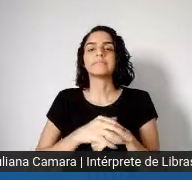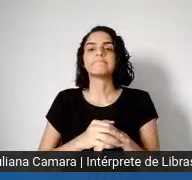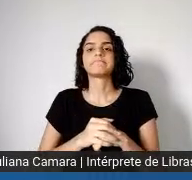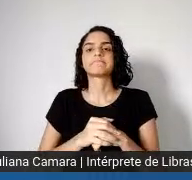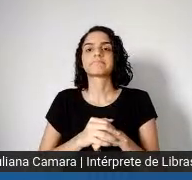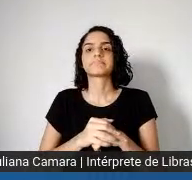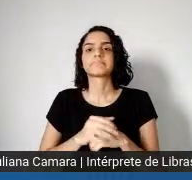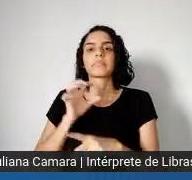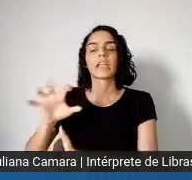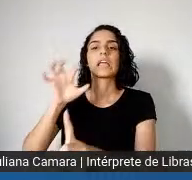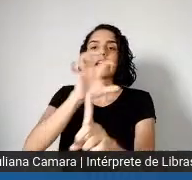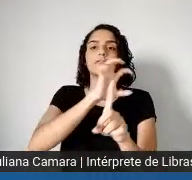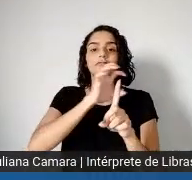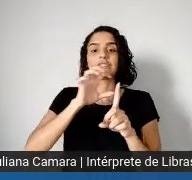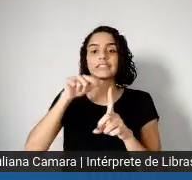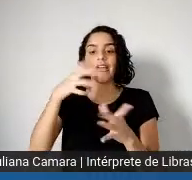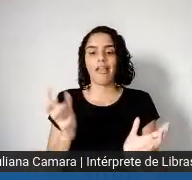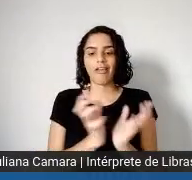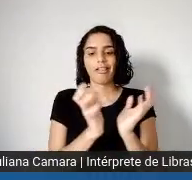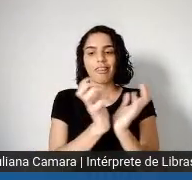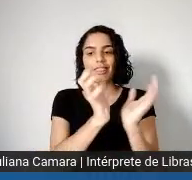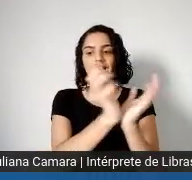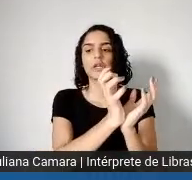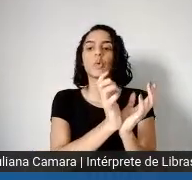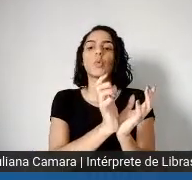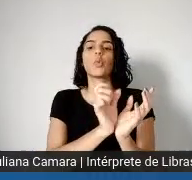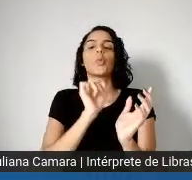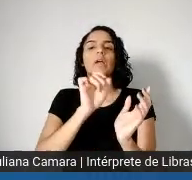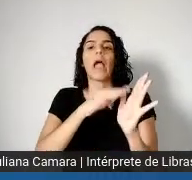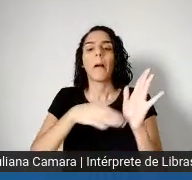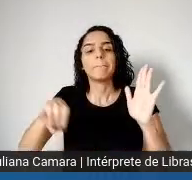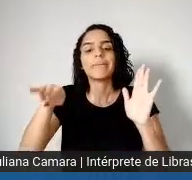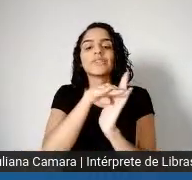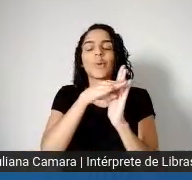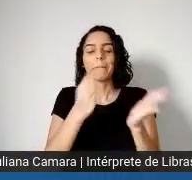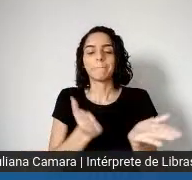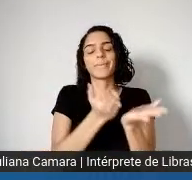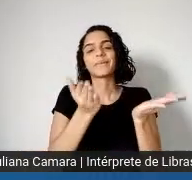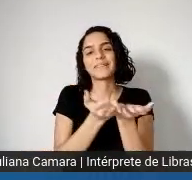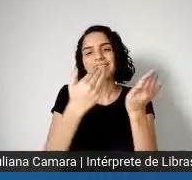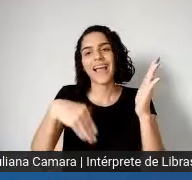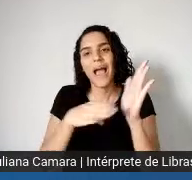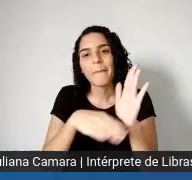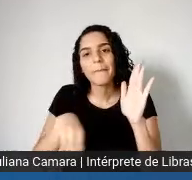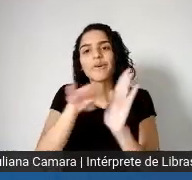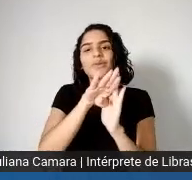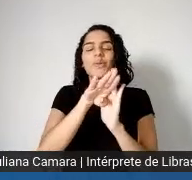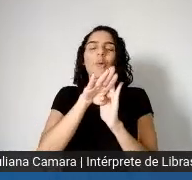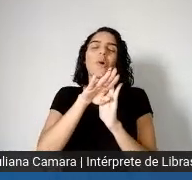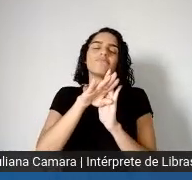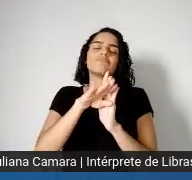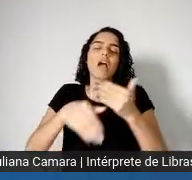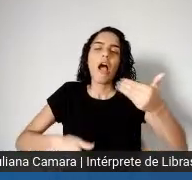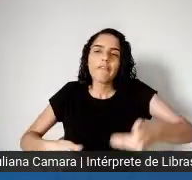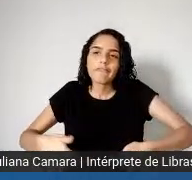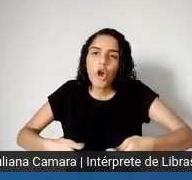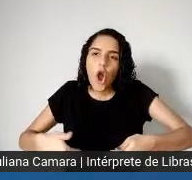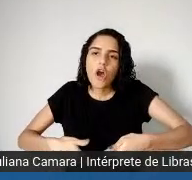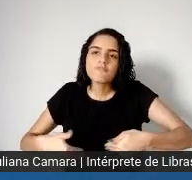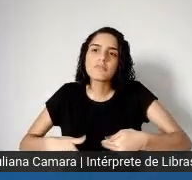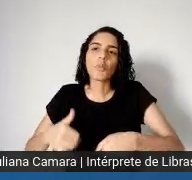sobre esses grupos, né, aumentando o nível de pobreza, aumentando o nível de desnutrição e, ao mesmo tempo,